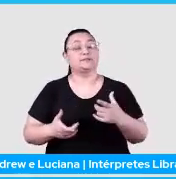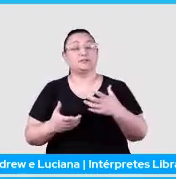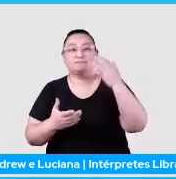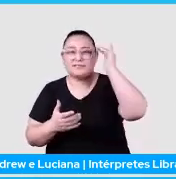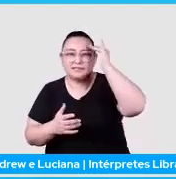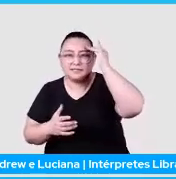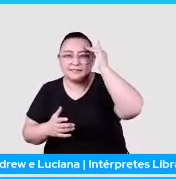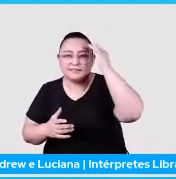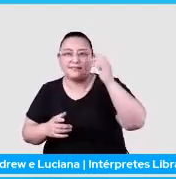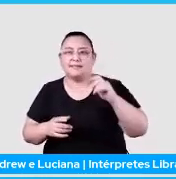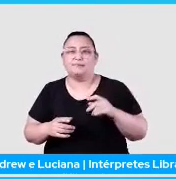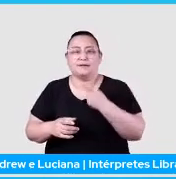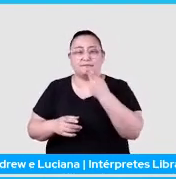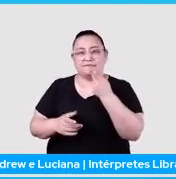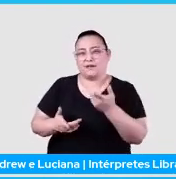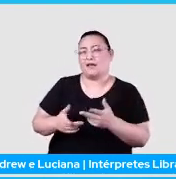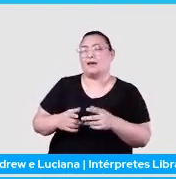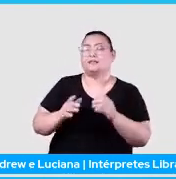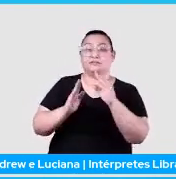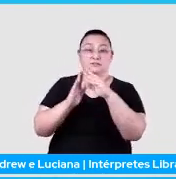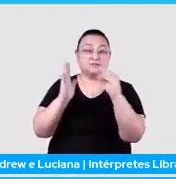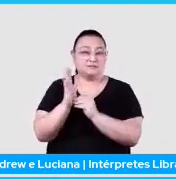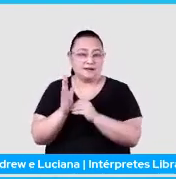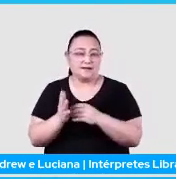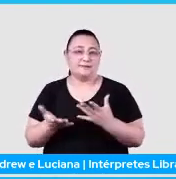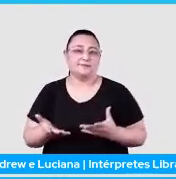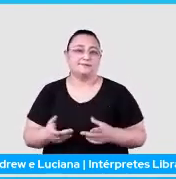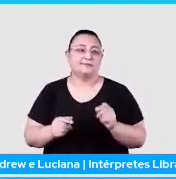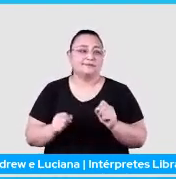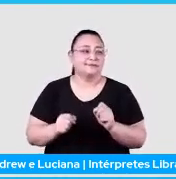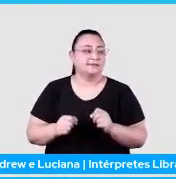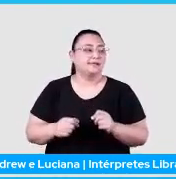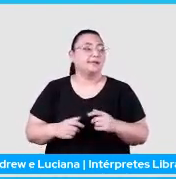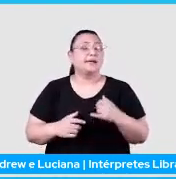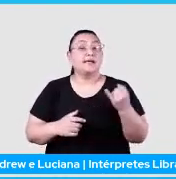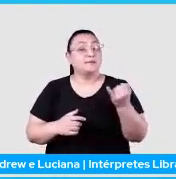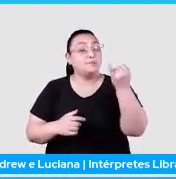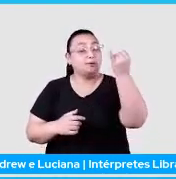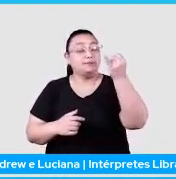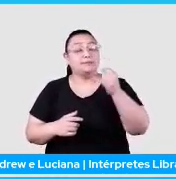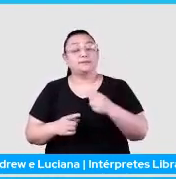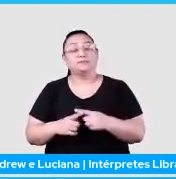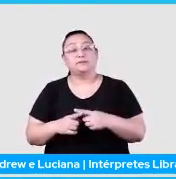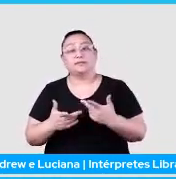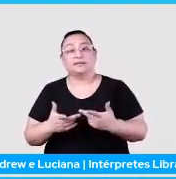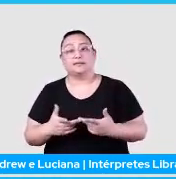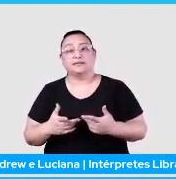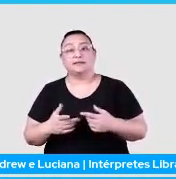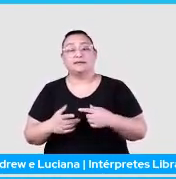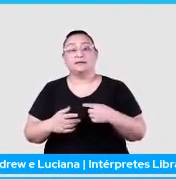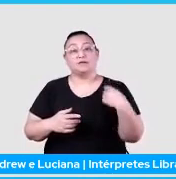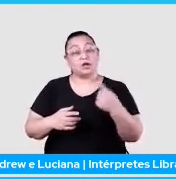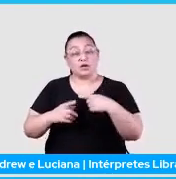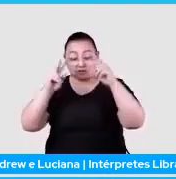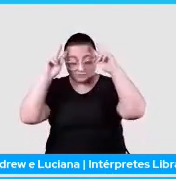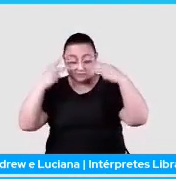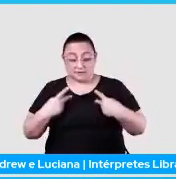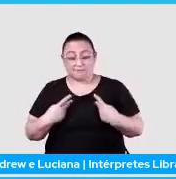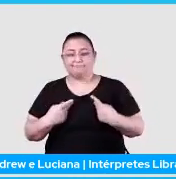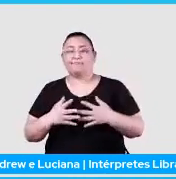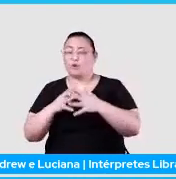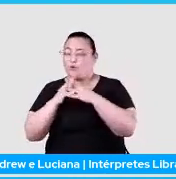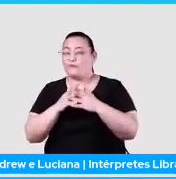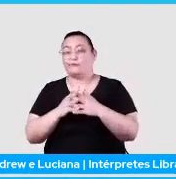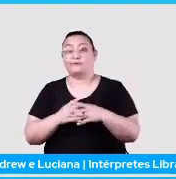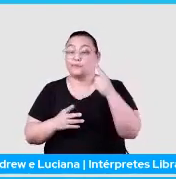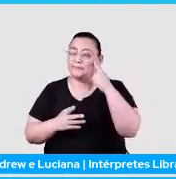quando a gente quer falar da questão dos dados e tal, que isso é muito importante porque até nós se confundimos em quem girar a máquina,